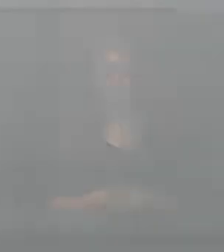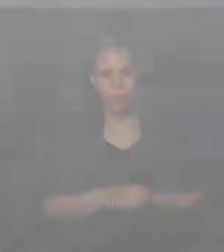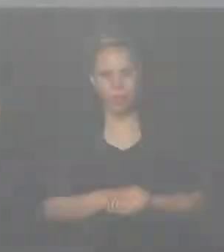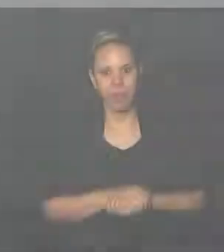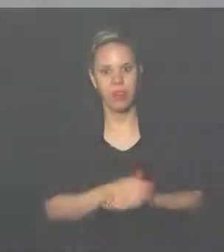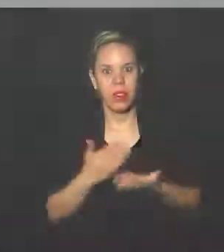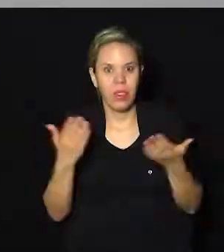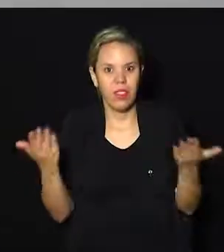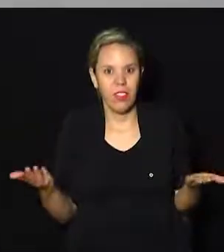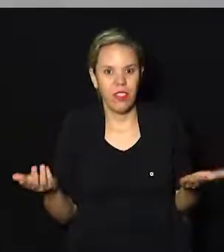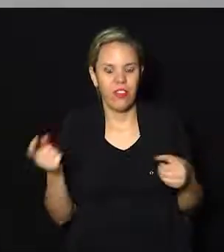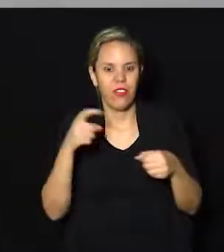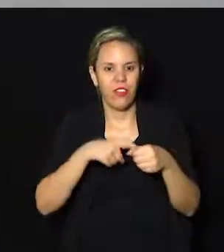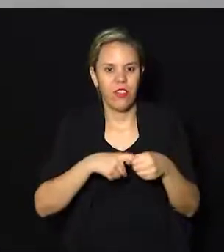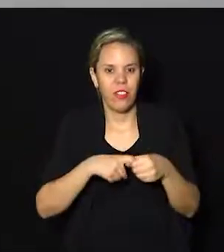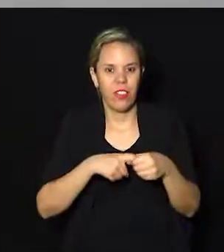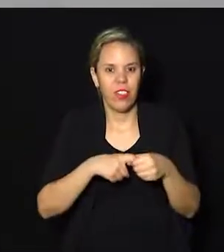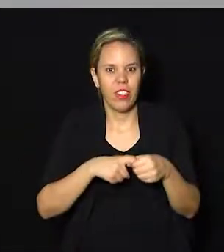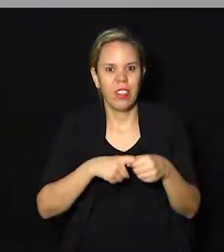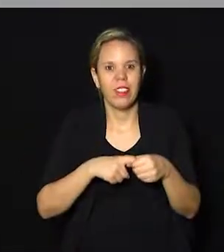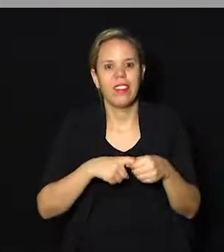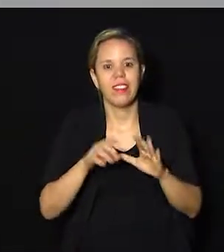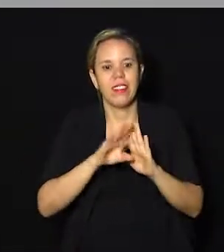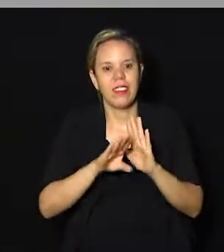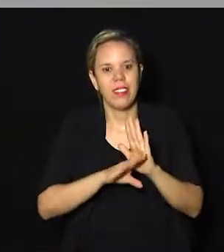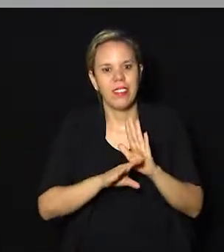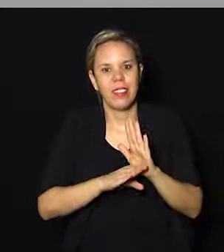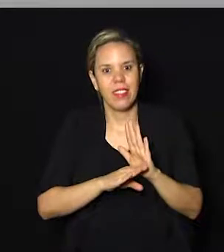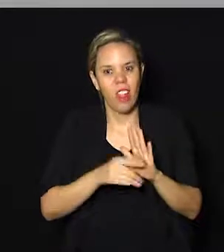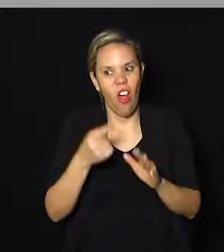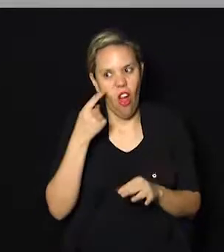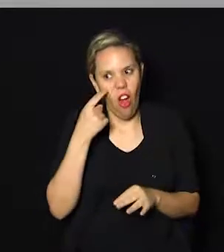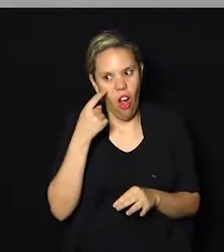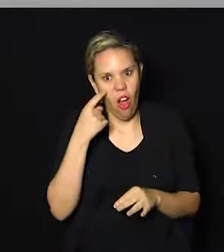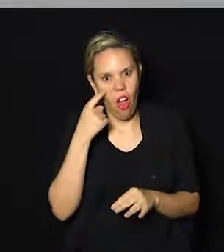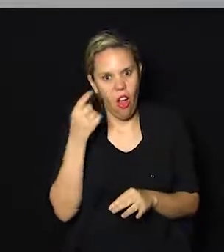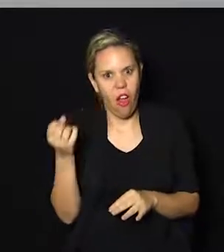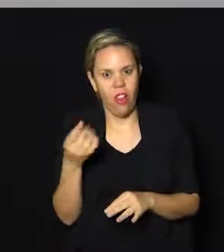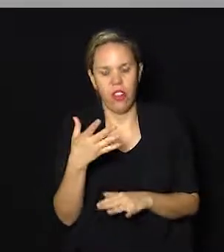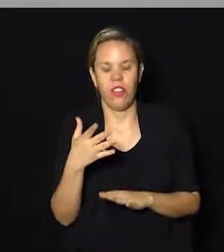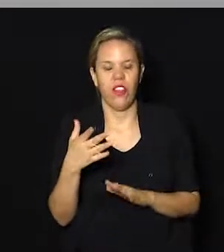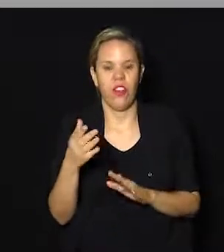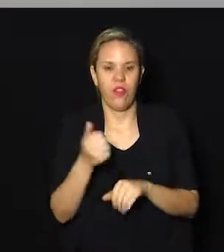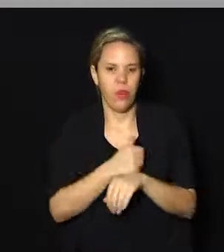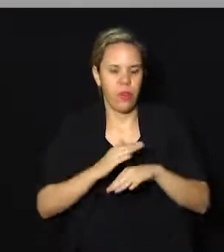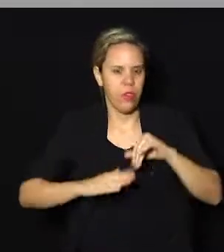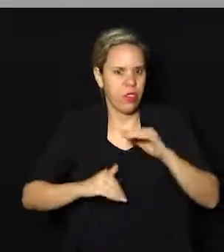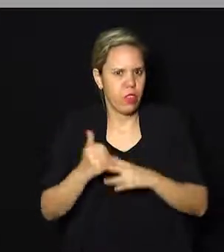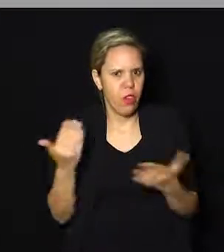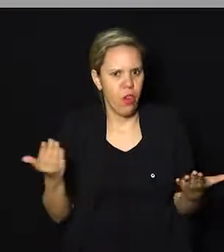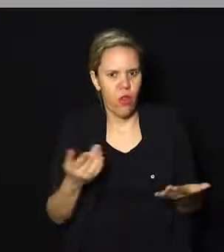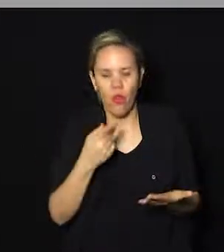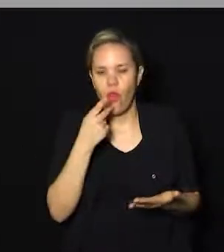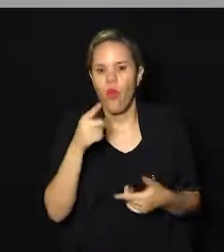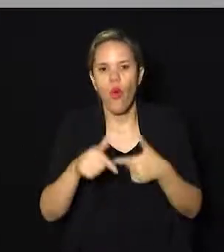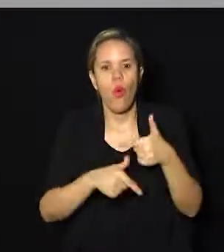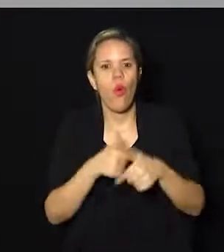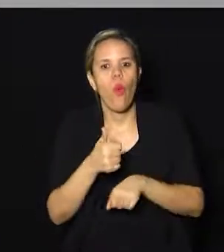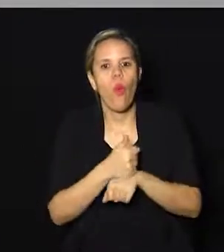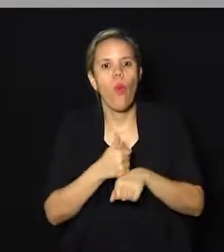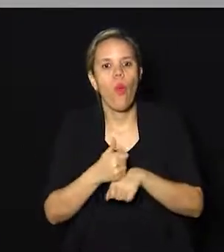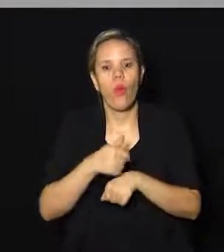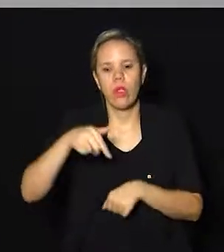Pois é, estamos de volta com o quadro Se Liga na Profissão. Hoje a gente vai falar sobre a função de um